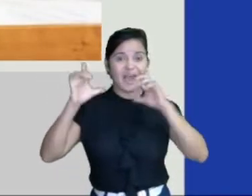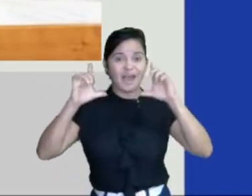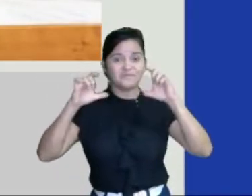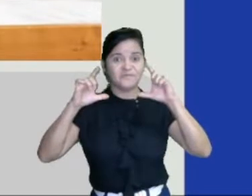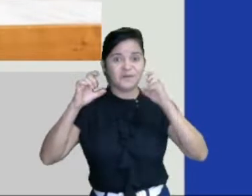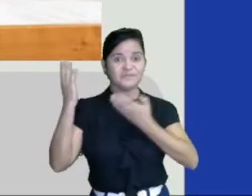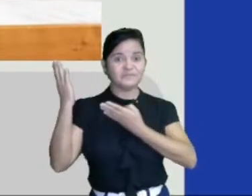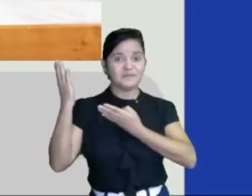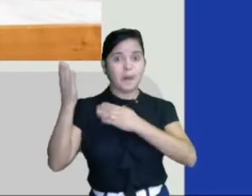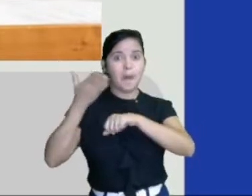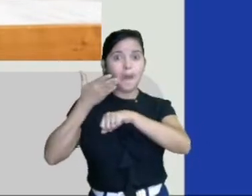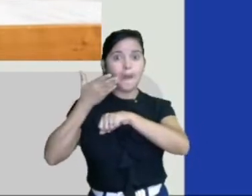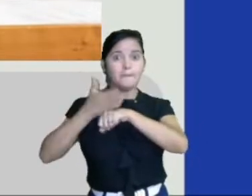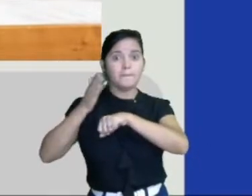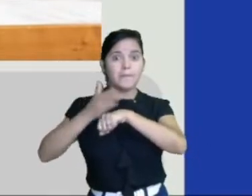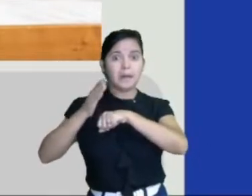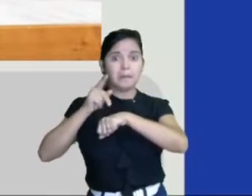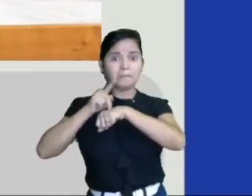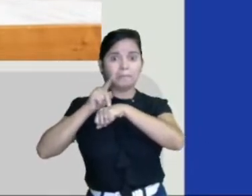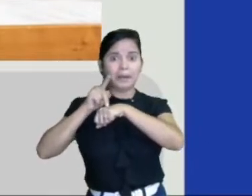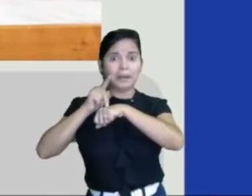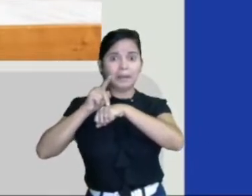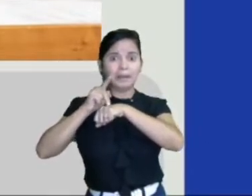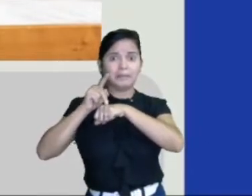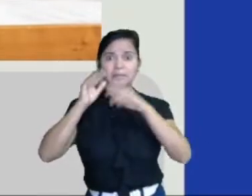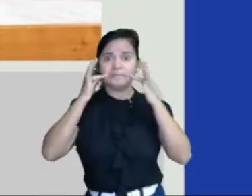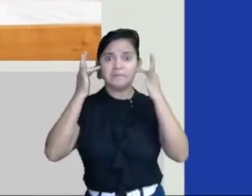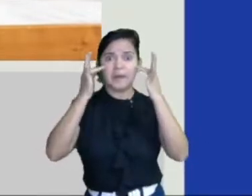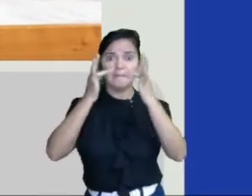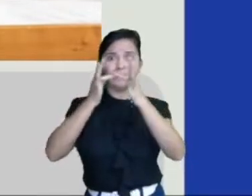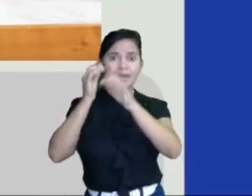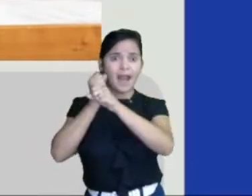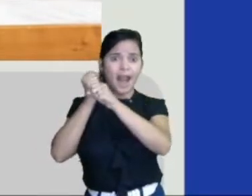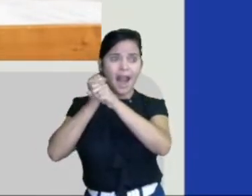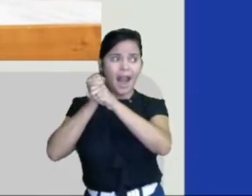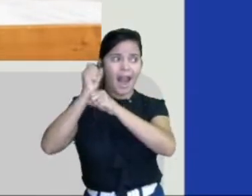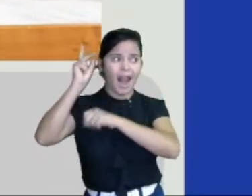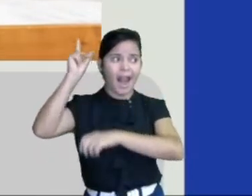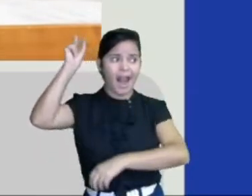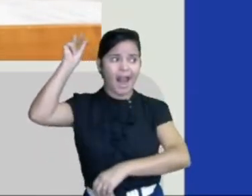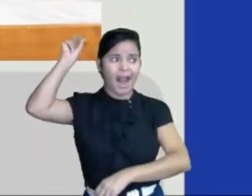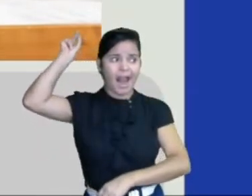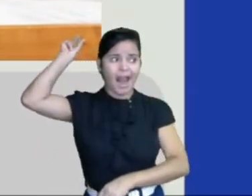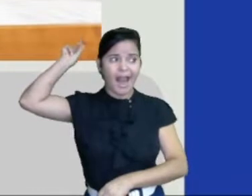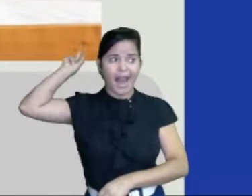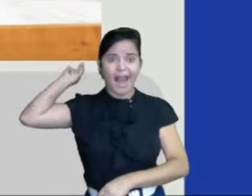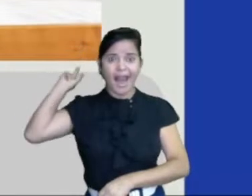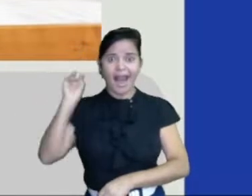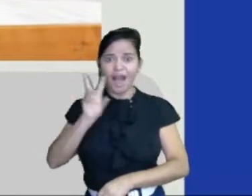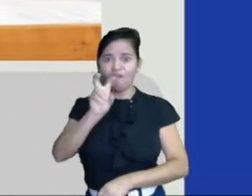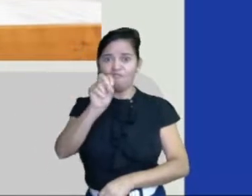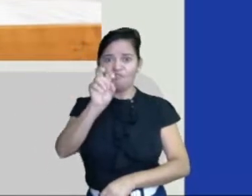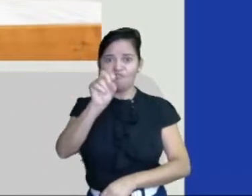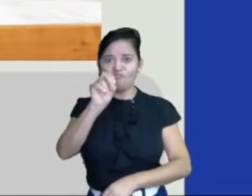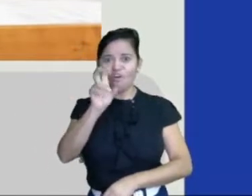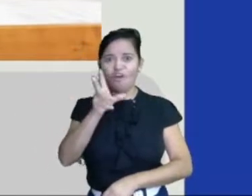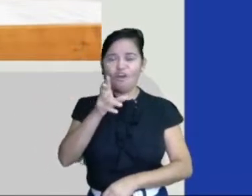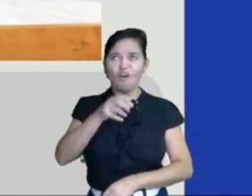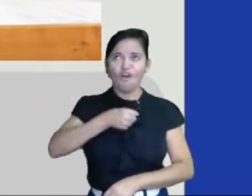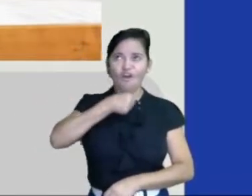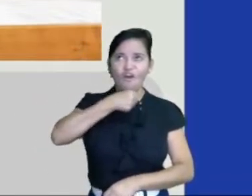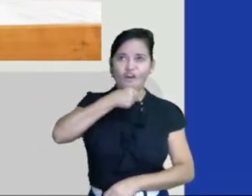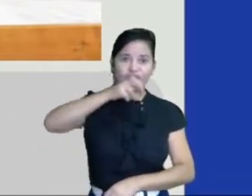branco, olha. De uma família bem antiga, lá do tempo de nossas avós, bisavós, tataravós.